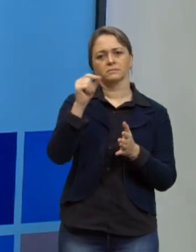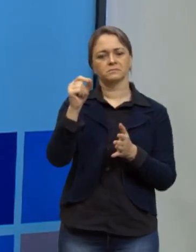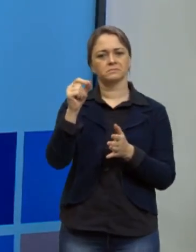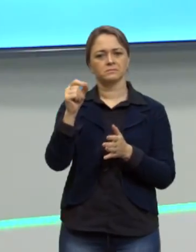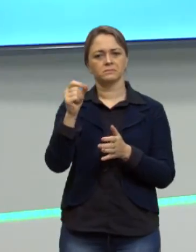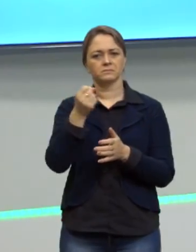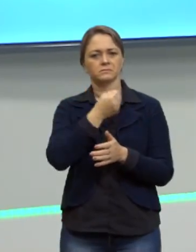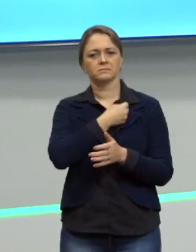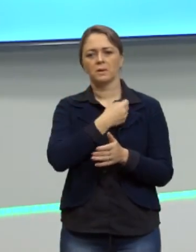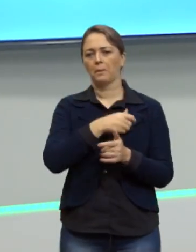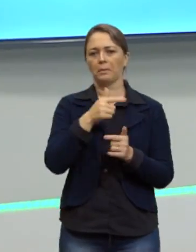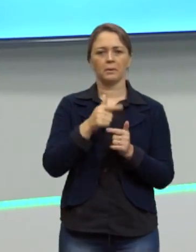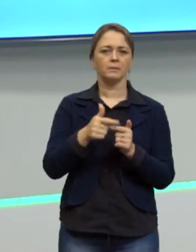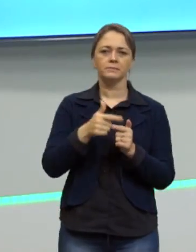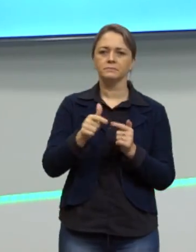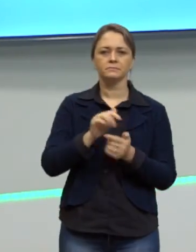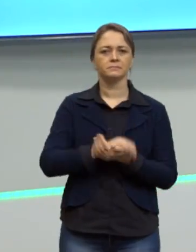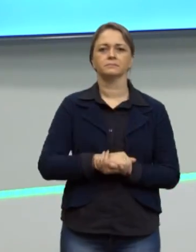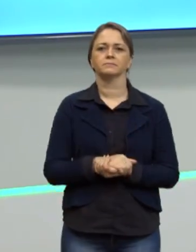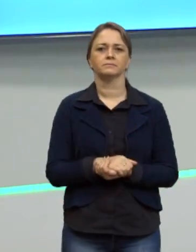nenhum problema pode passar